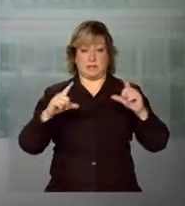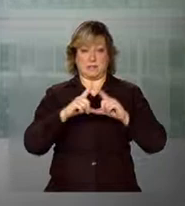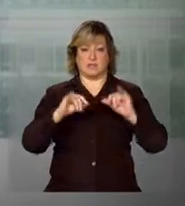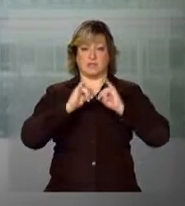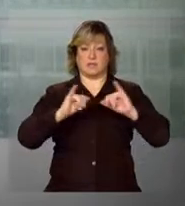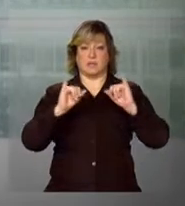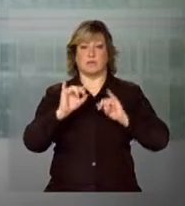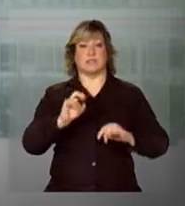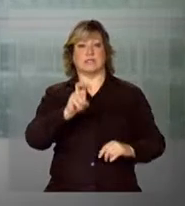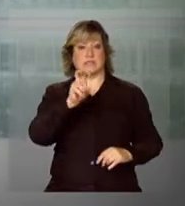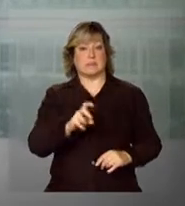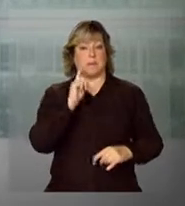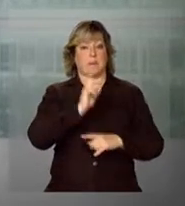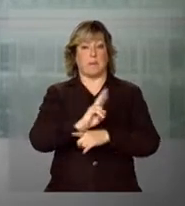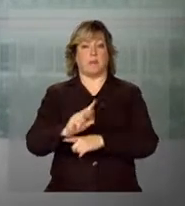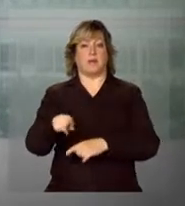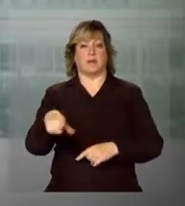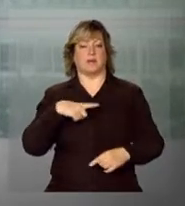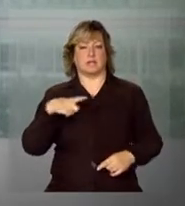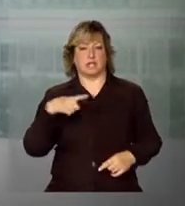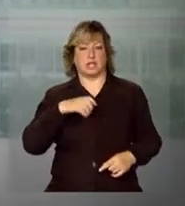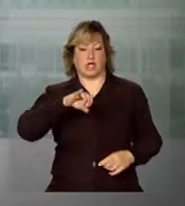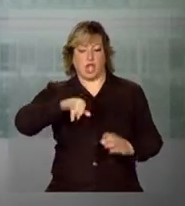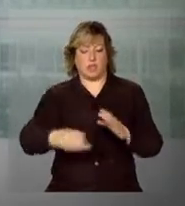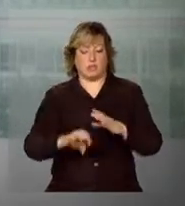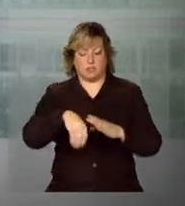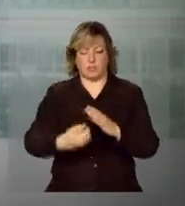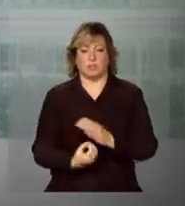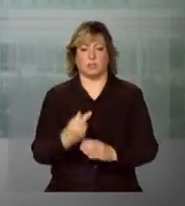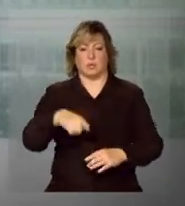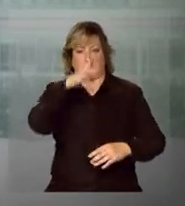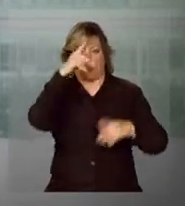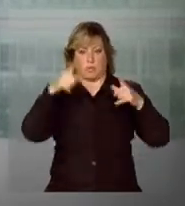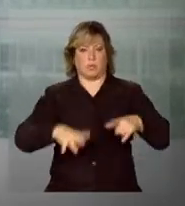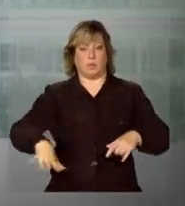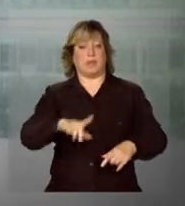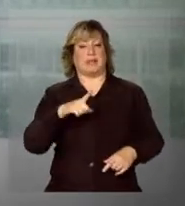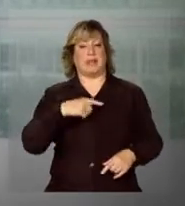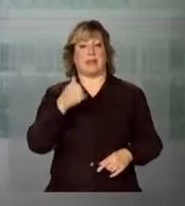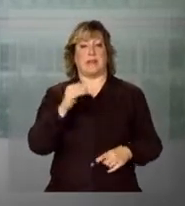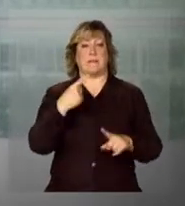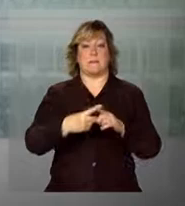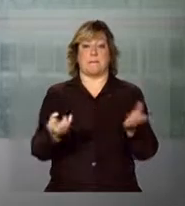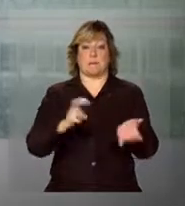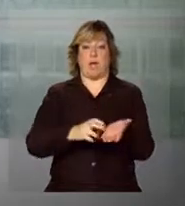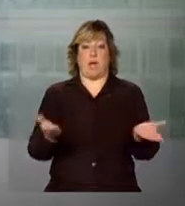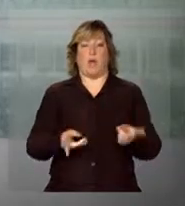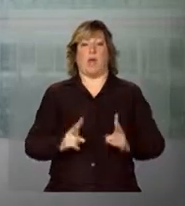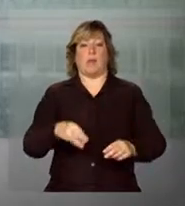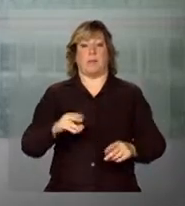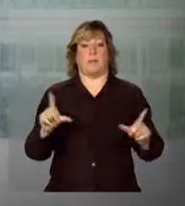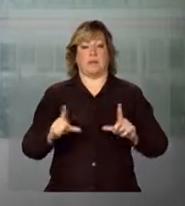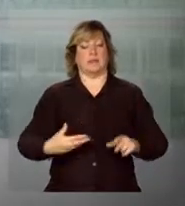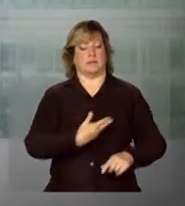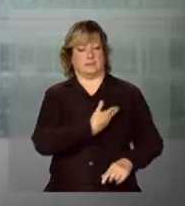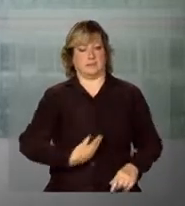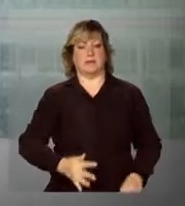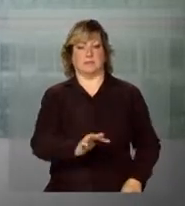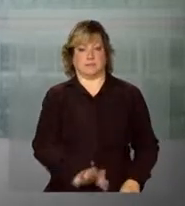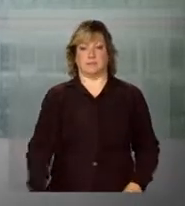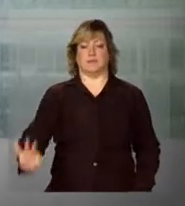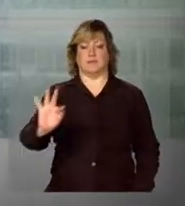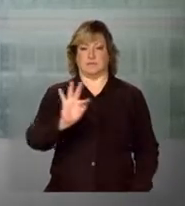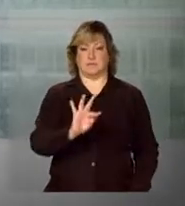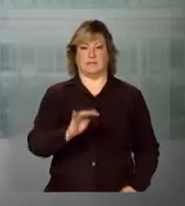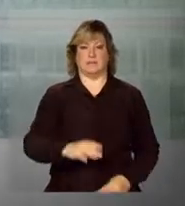divulgação do quinto monitoramento do plantio de soja na Amazônia, que está marcada para as 10h30 da manhã. Continue com a gente, NBR,